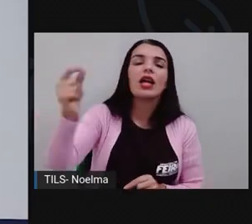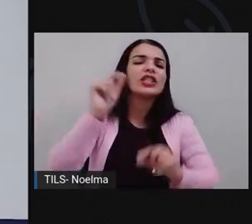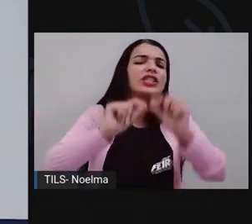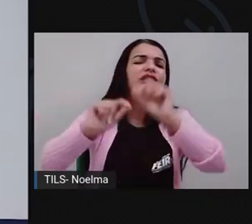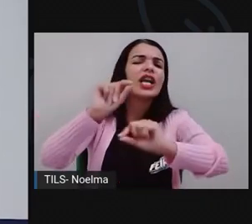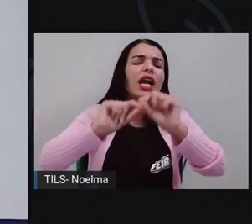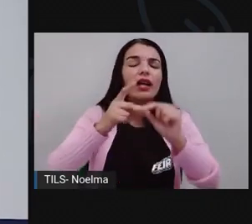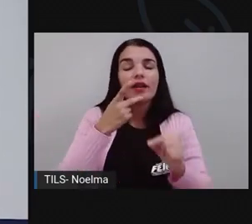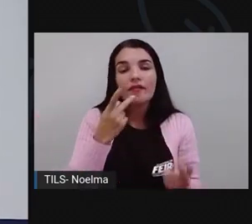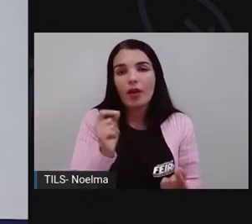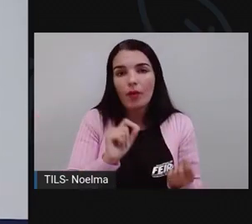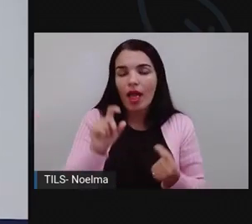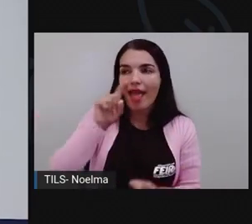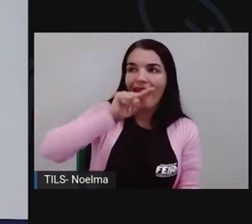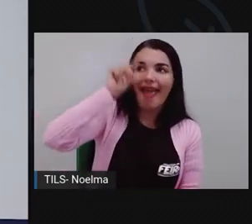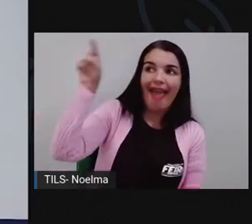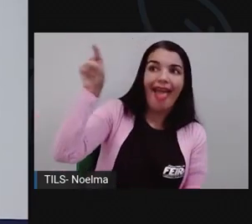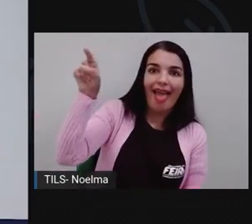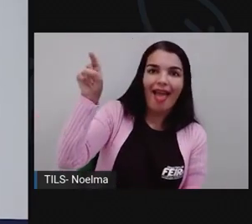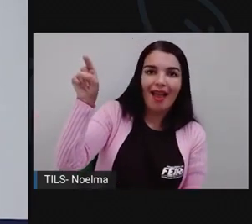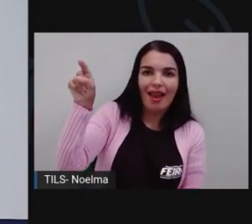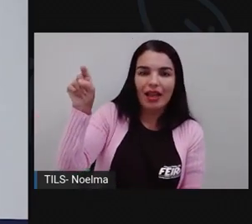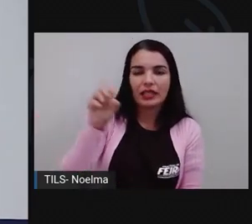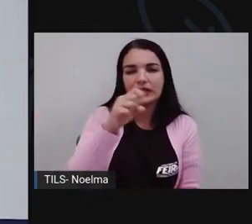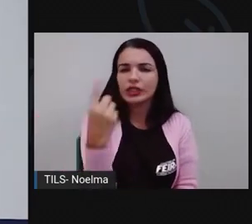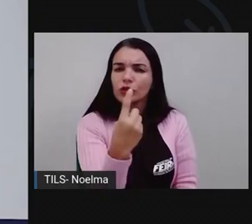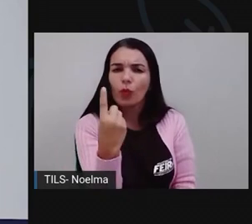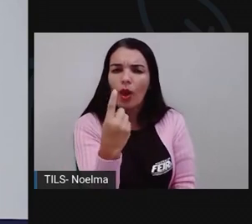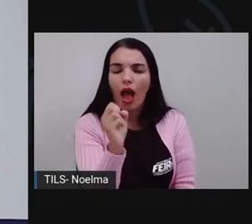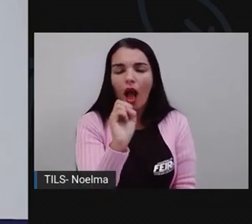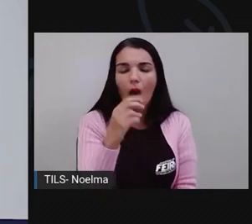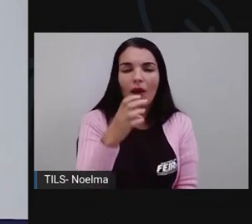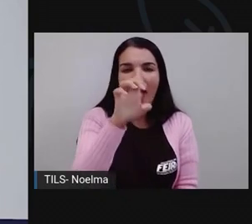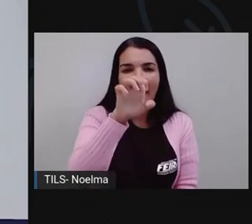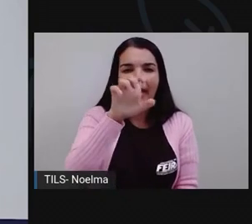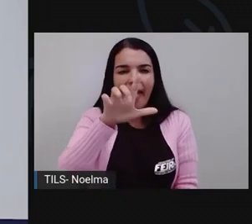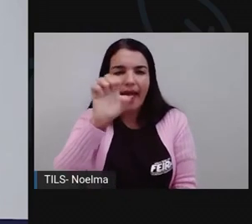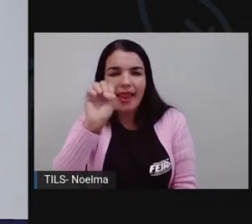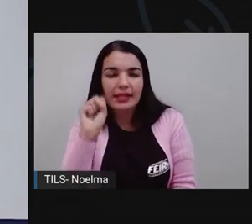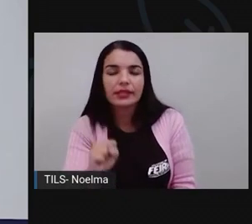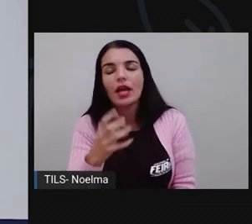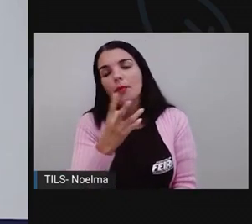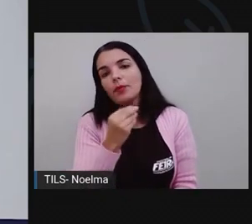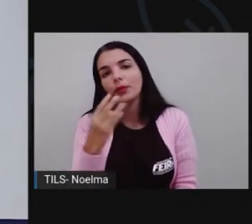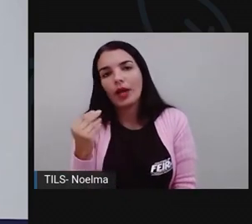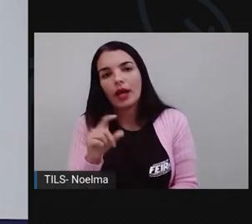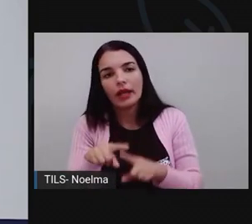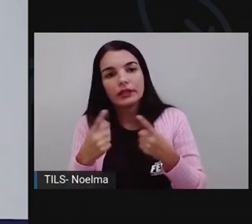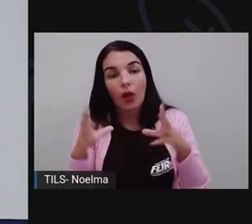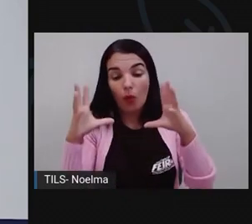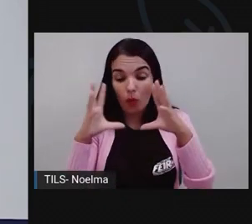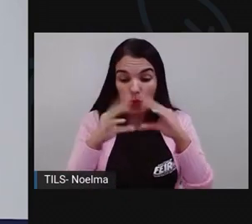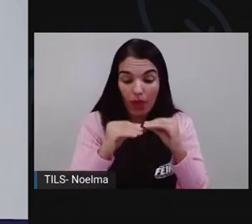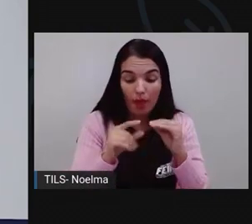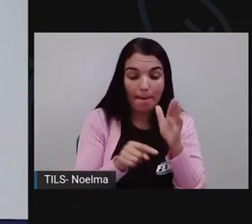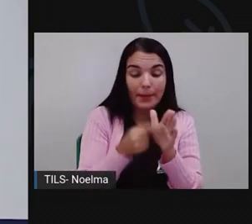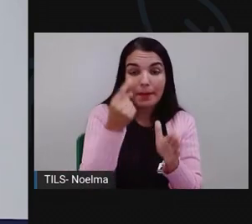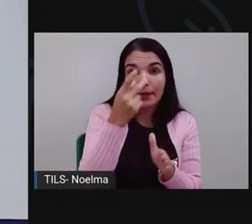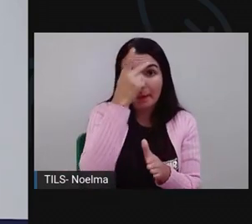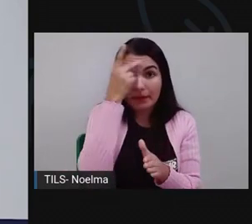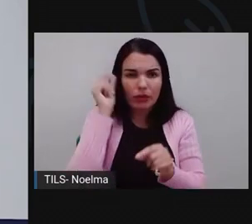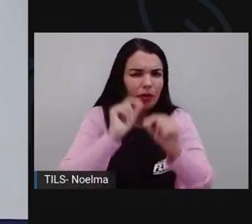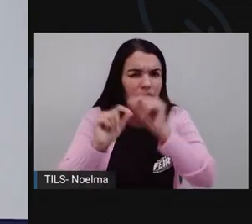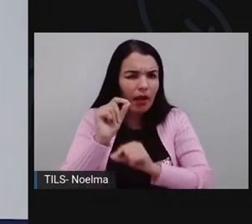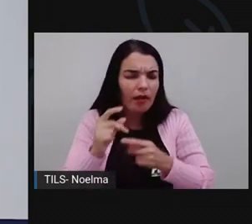Seria ele no singular ou eles no plural. Então, resumindo aí. A primeira pessoa, quem fala?